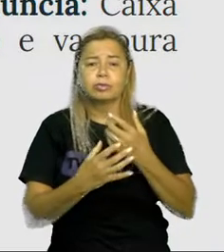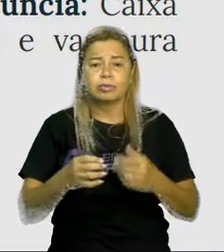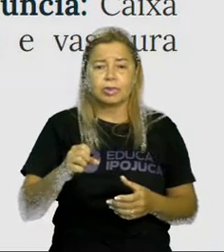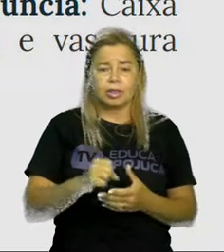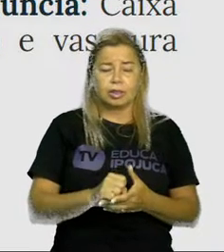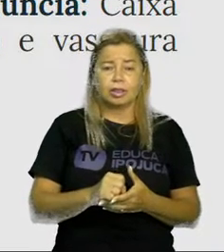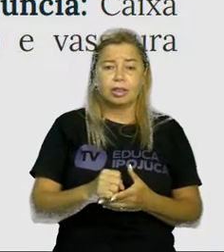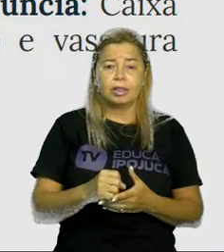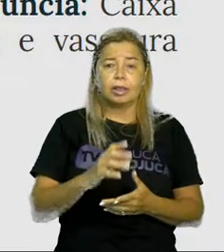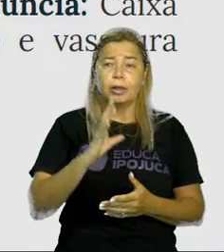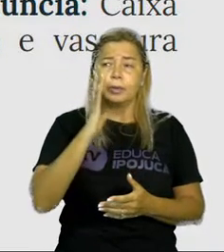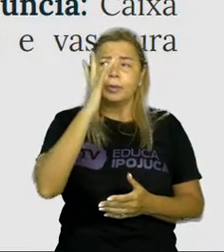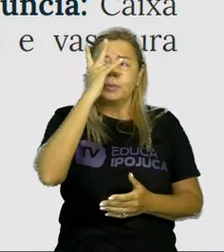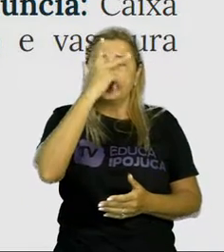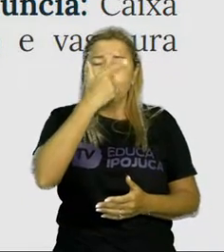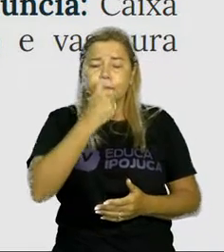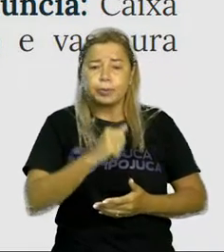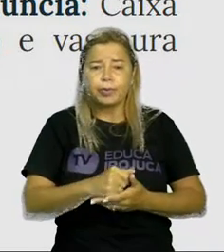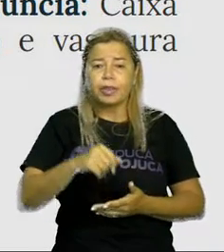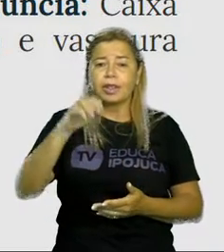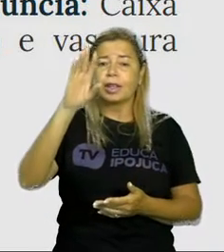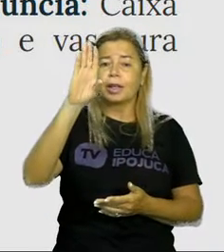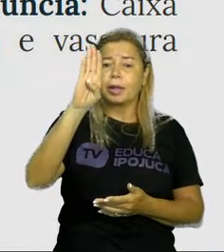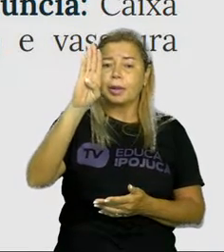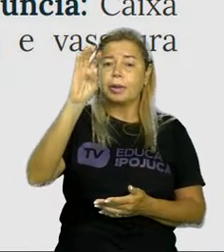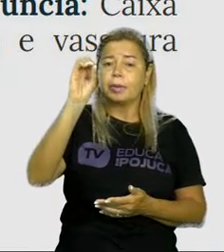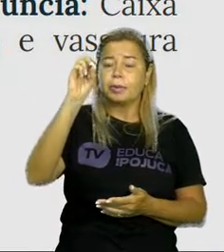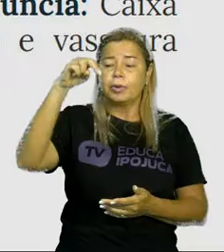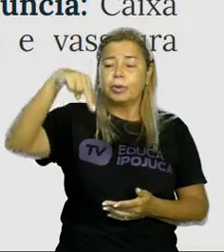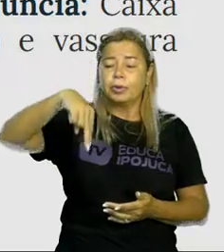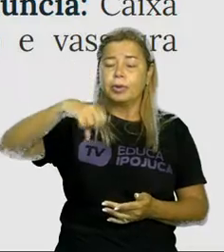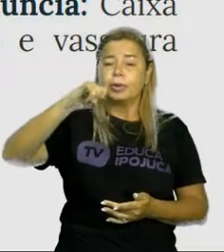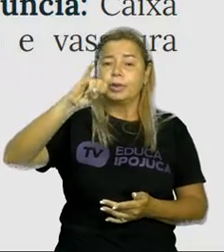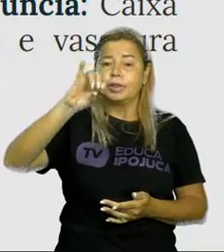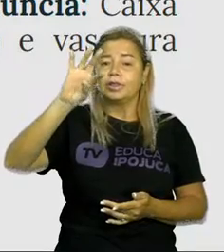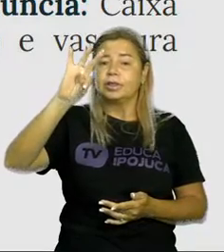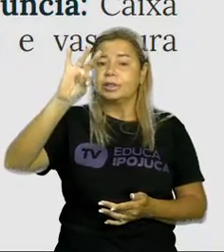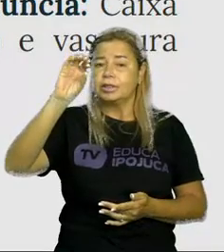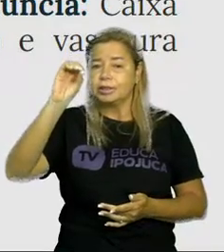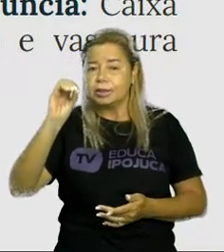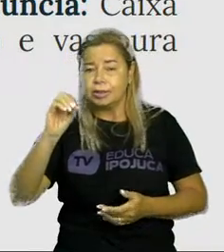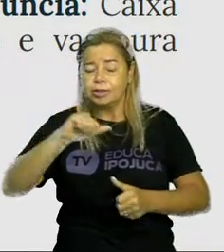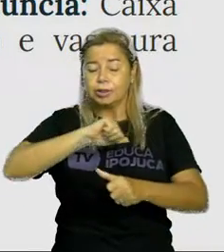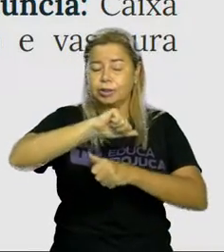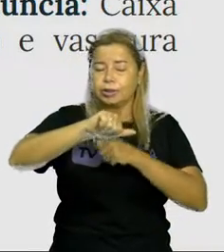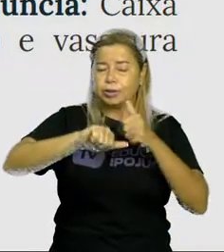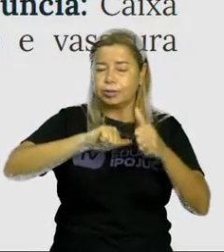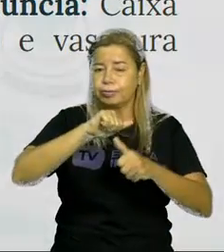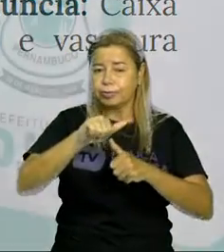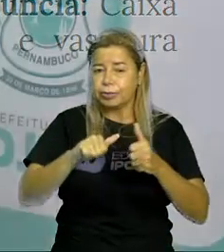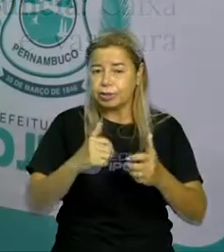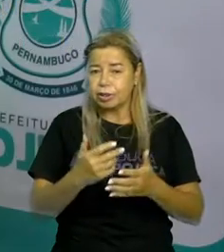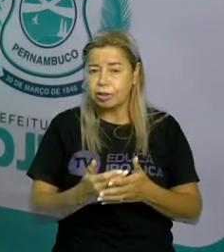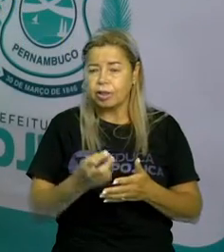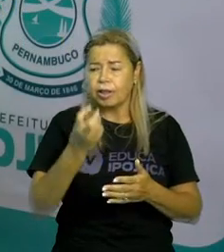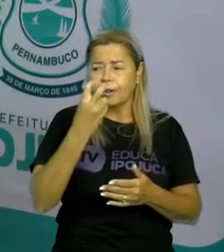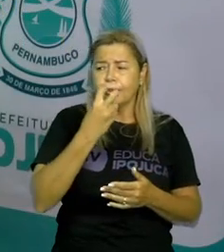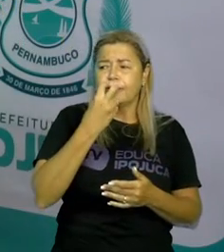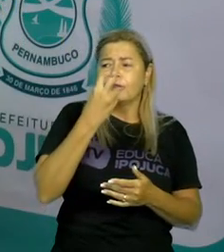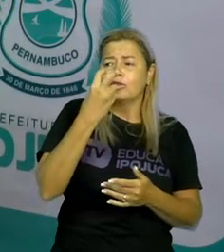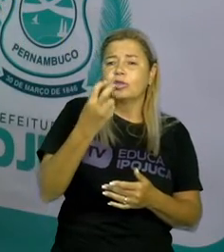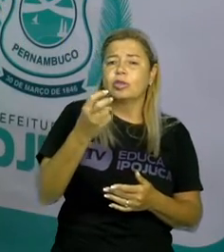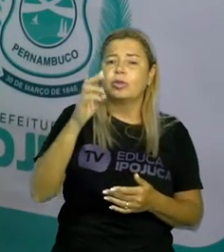bonito com bonito, tamborim com tamborim. Então a gente lê a palavra, a gente